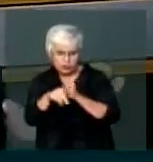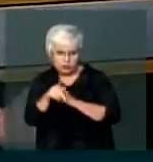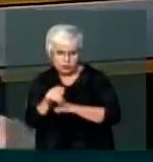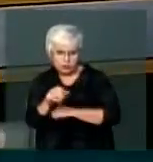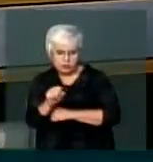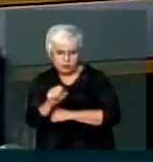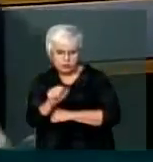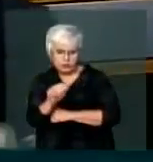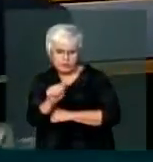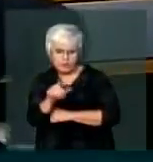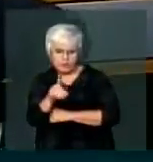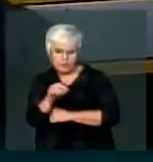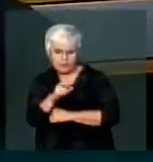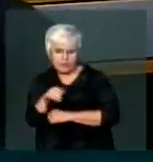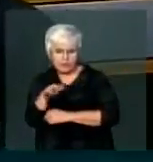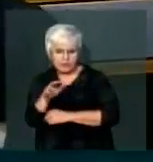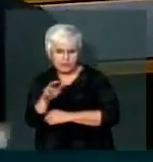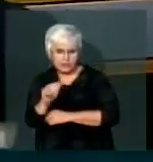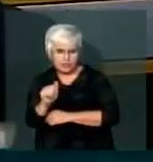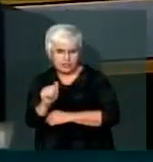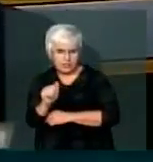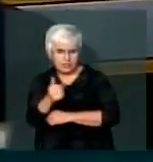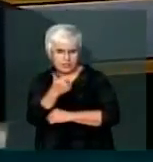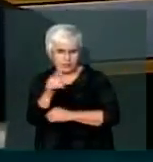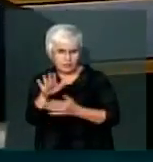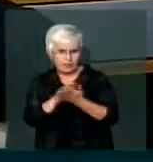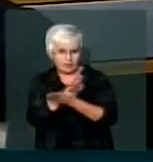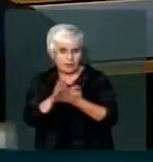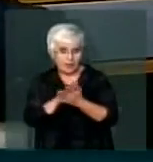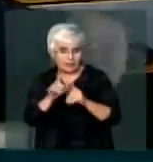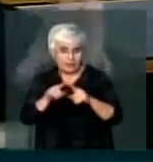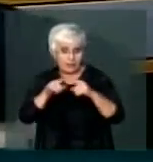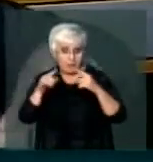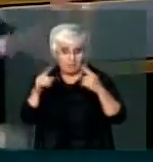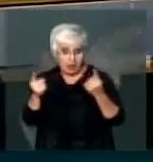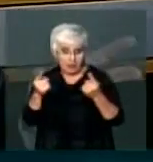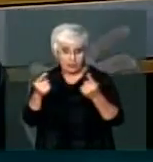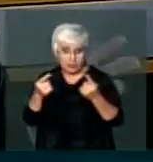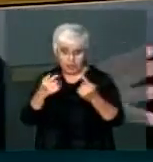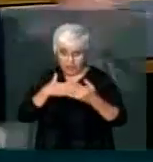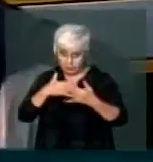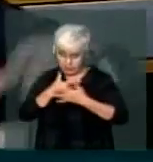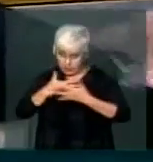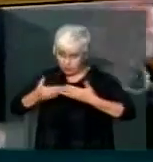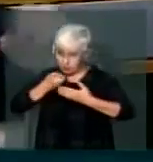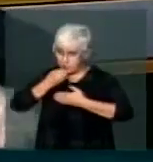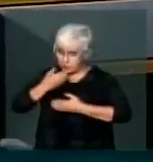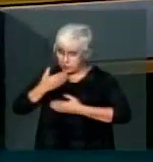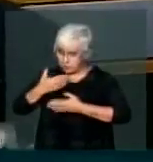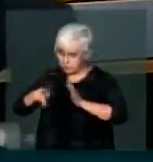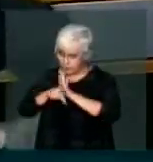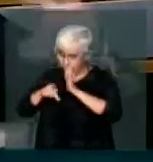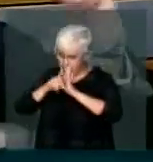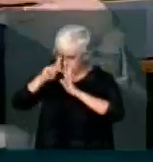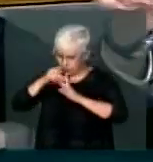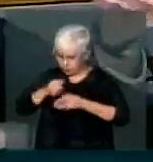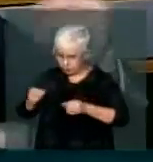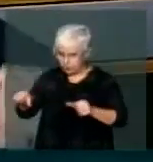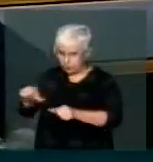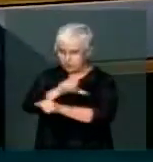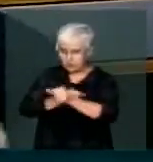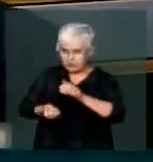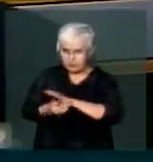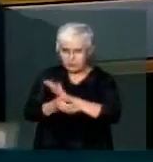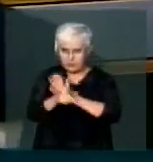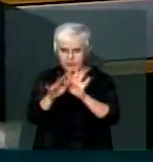Mas por via das dúvidas estou passando meus bens para os filhos e netos Vossa Senhoria acha que causa um desconforto? Ou não causa um desconforto para quem